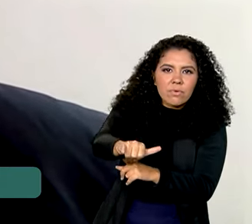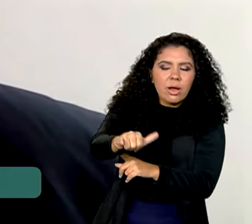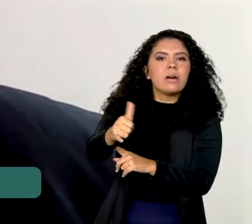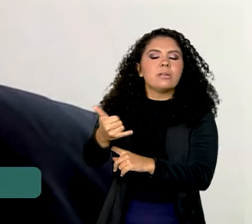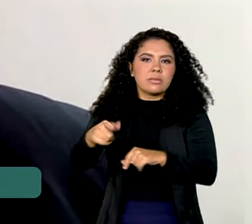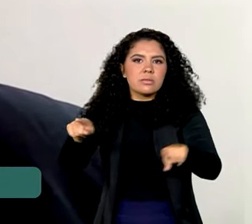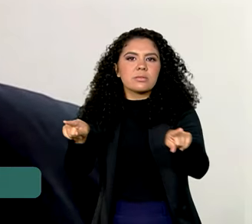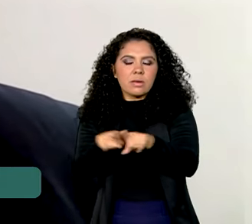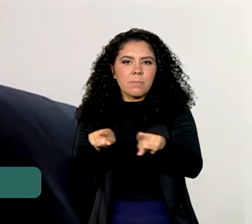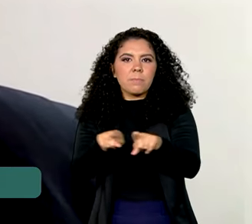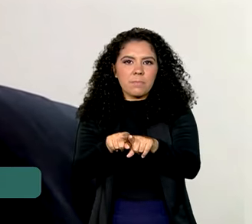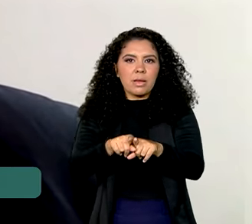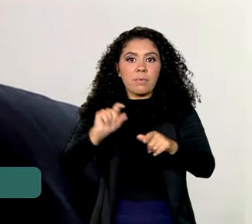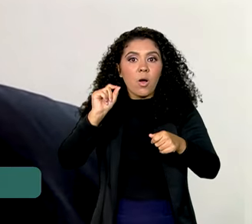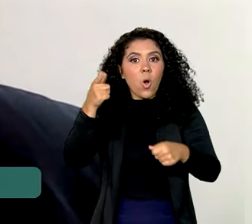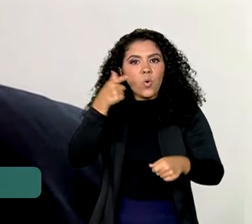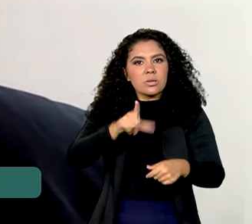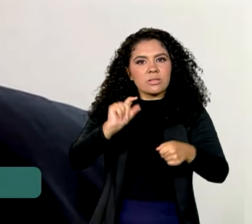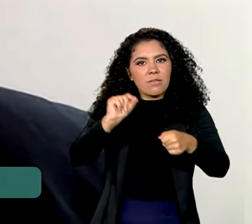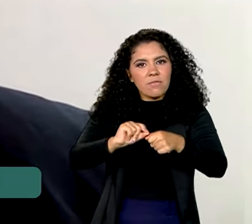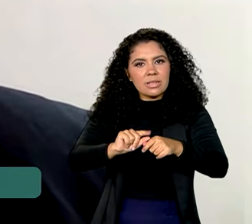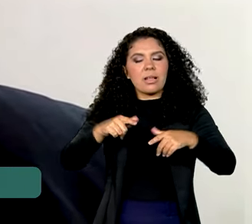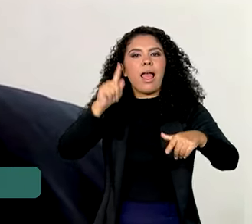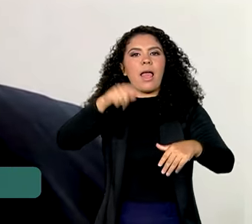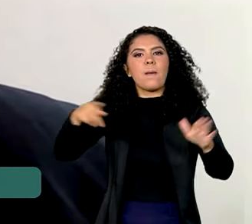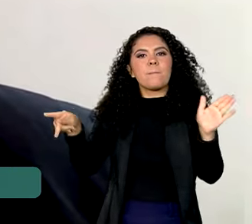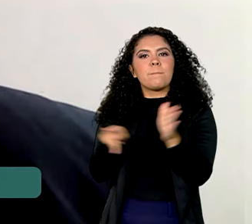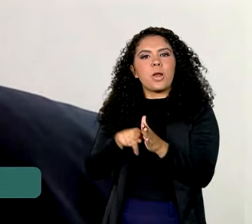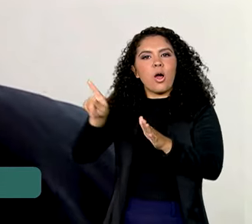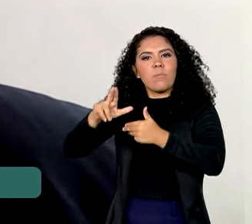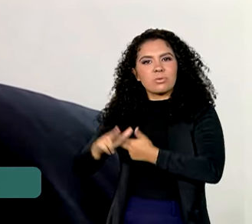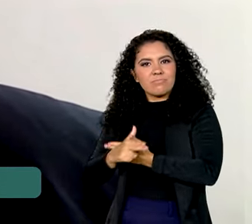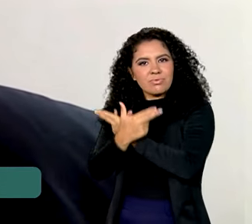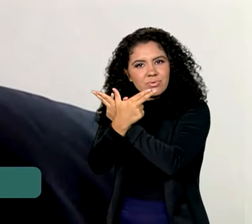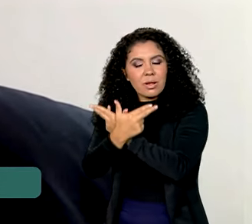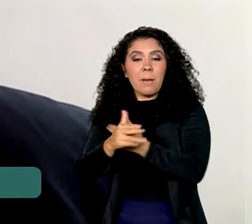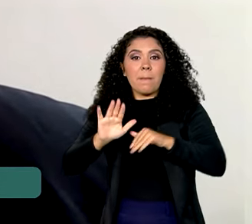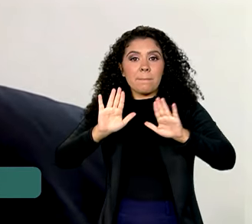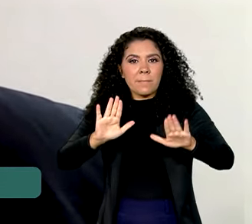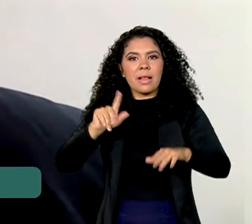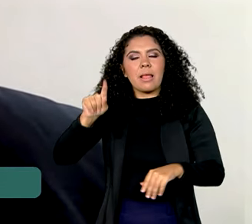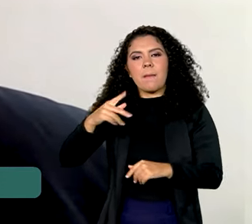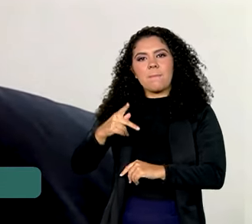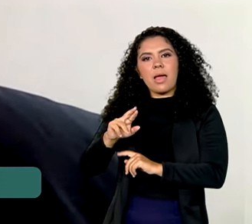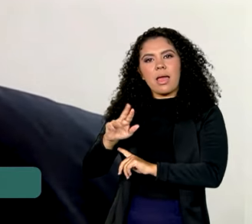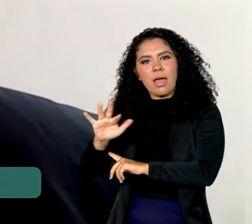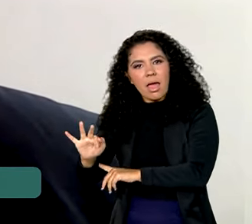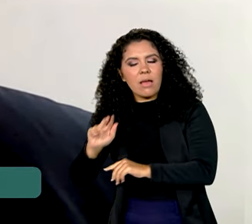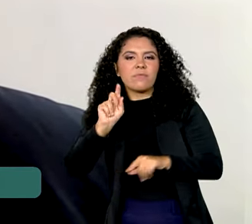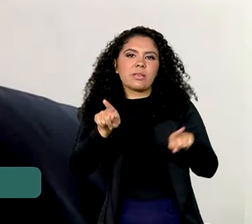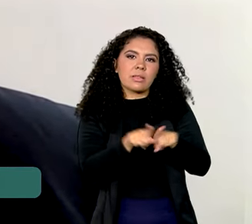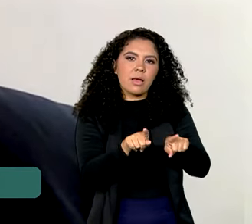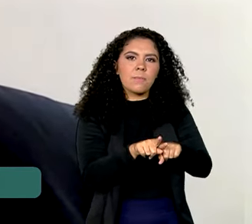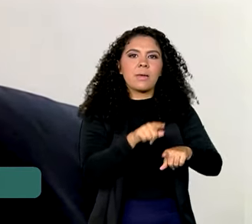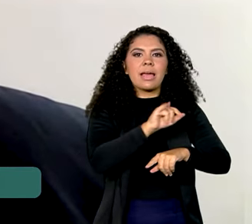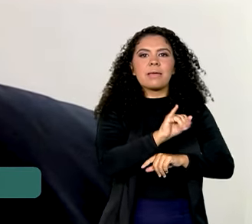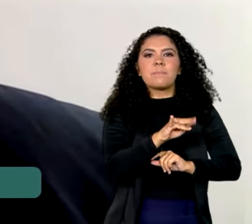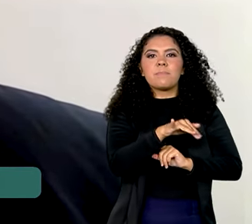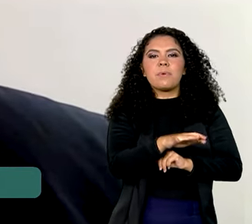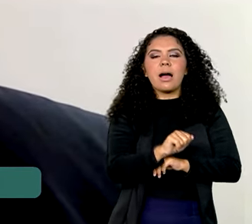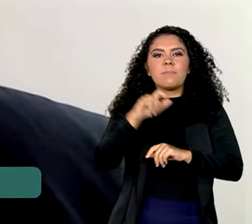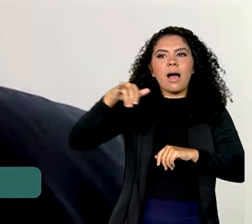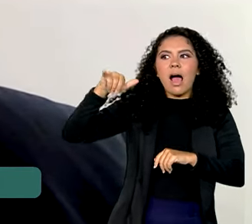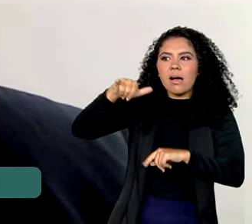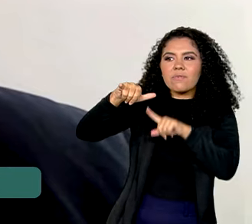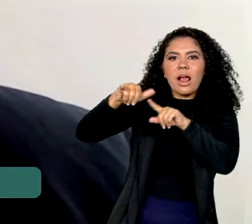maiores que tem para fazer combate ao garimpo são das forças armadas, porque mesmo a PRF, o IBAMA, as aeronaves são menores, estão